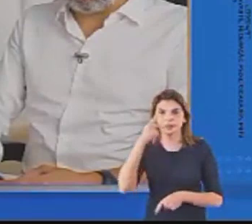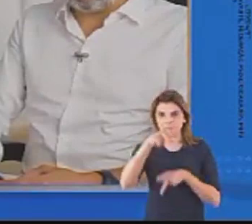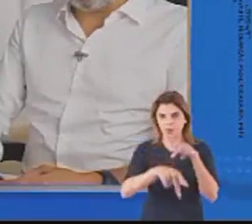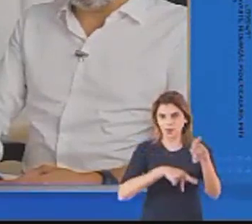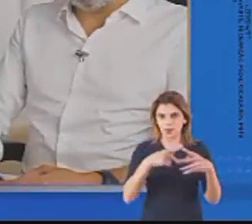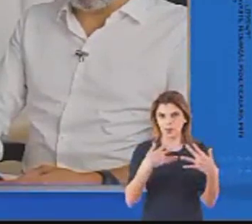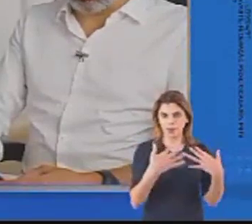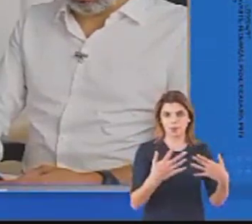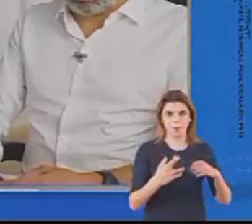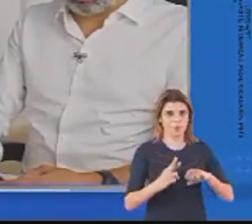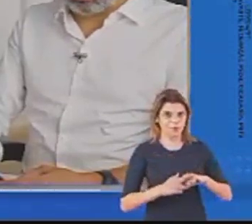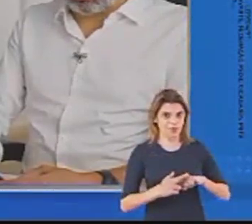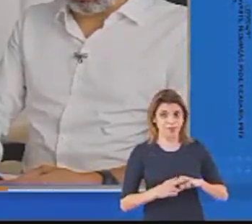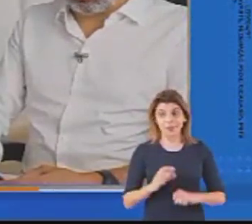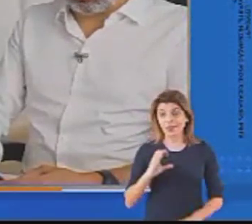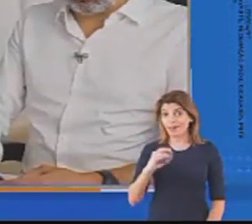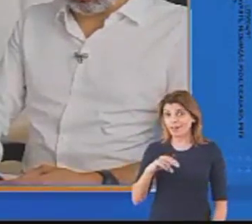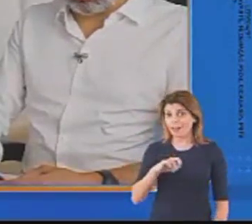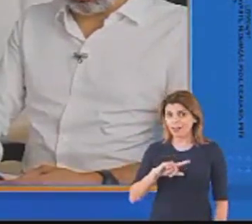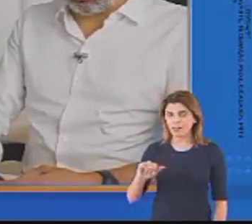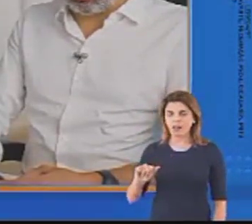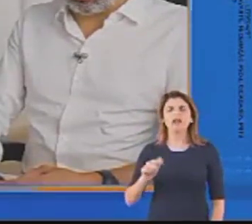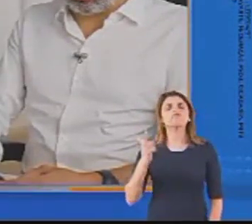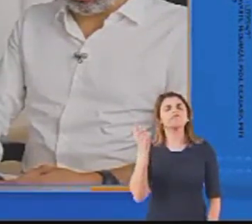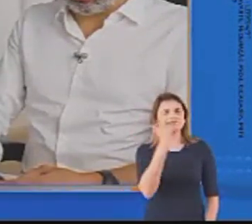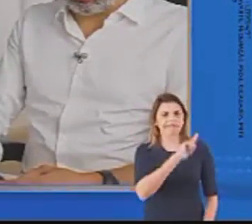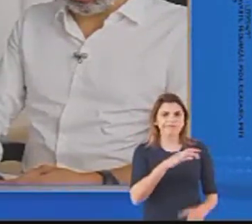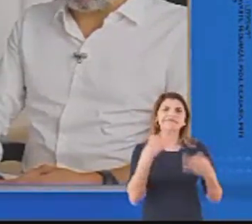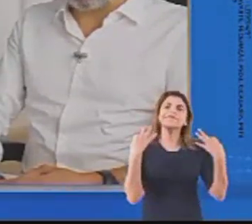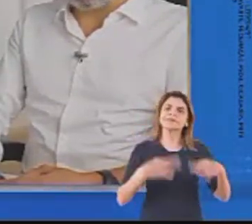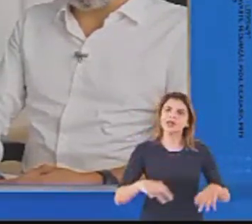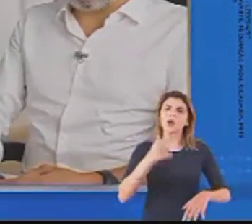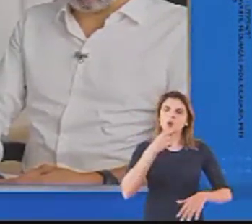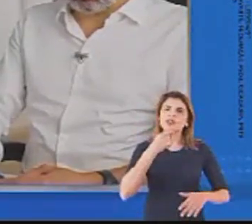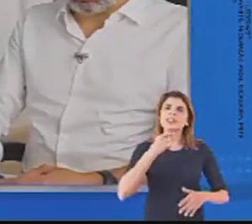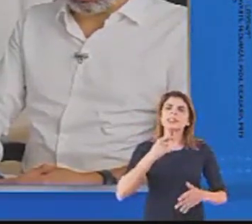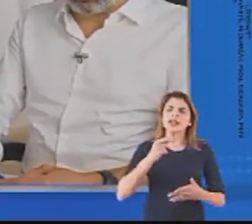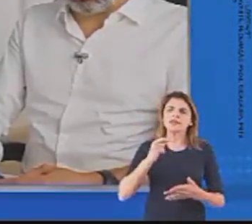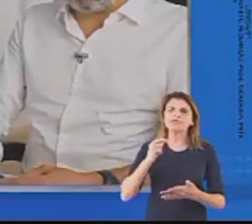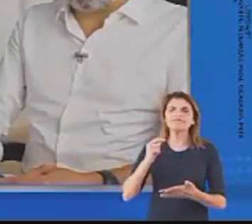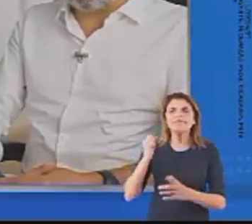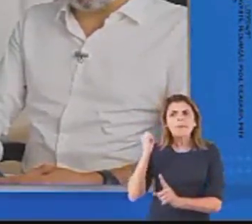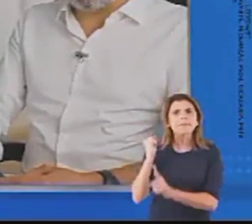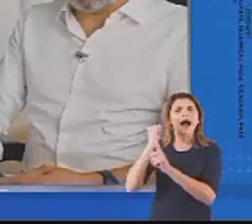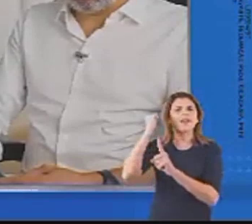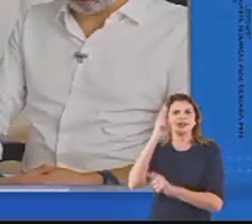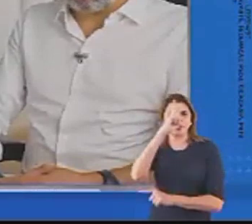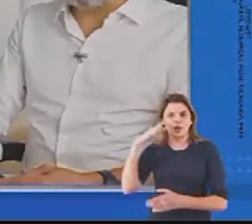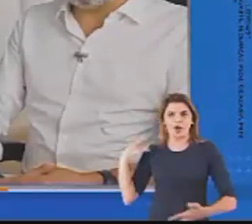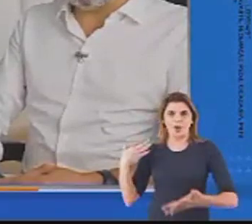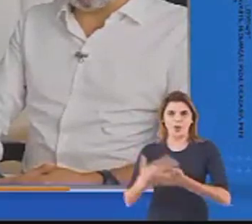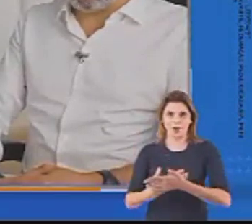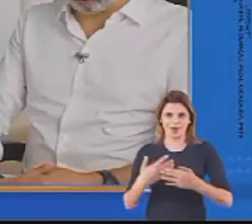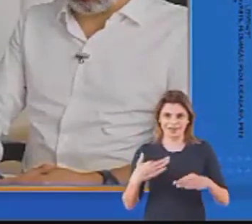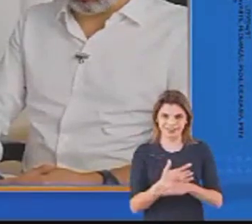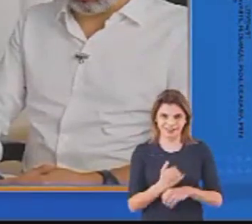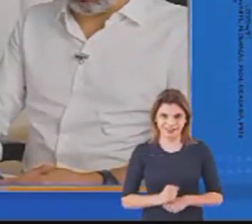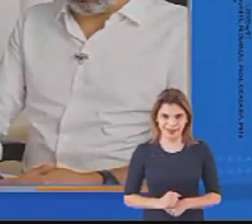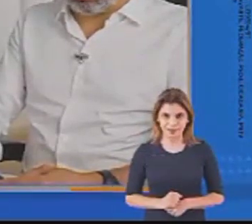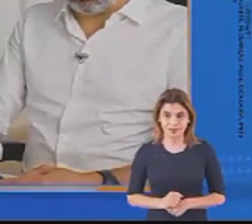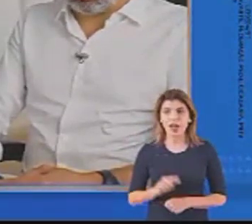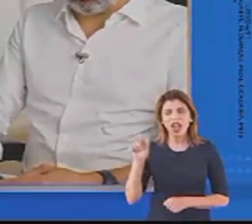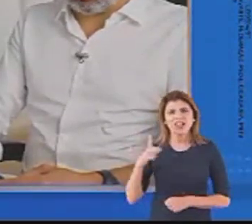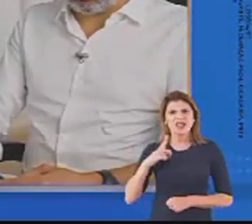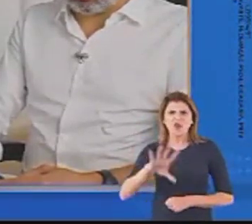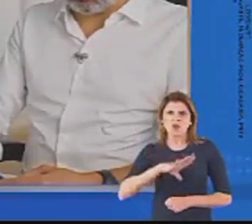população de Alco Roxo. Canela é a mão certa para escrevermos uma história para a cidade. O Canela é